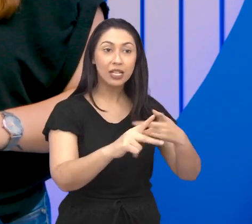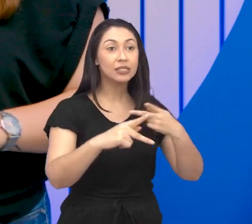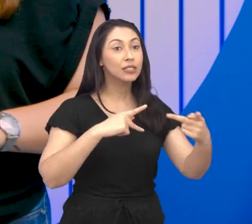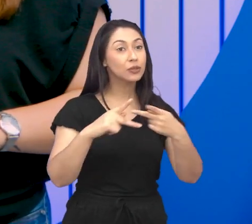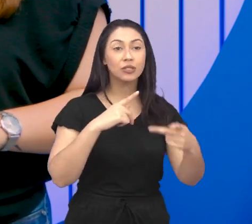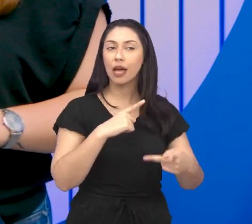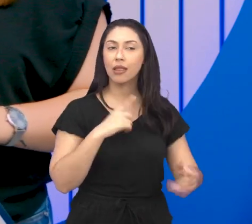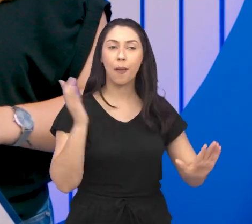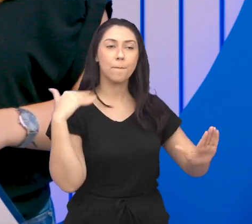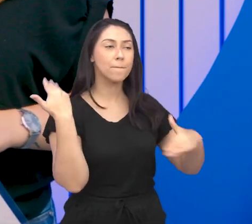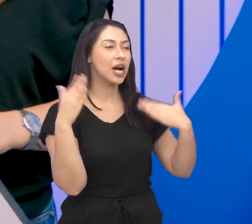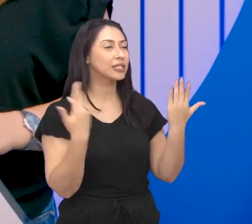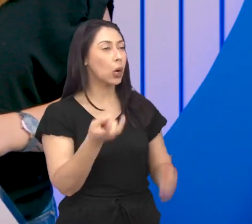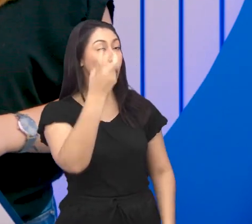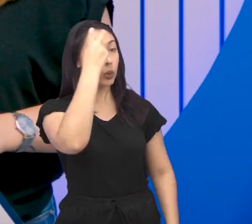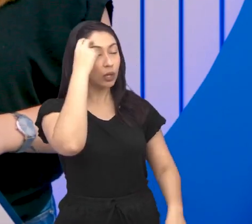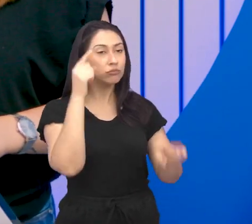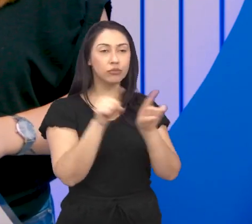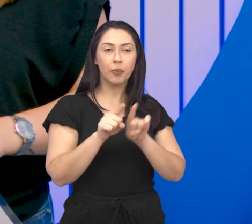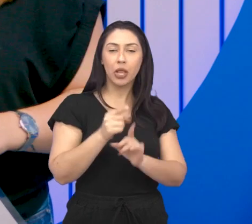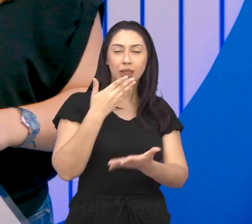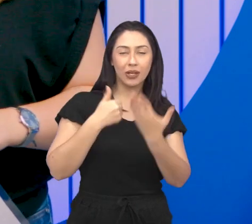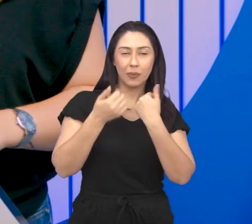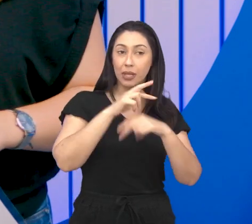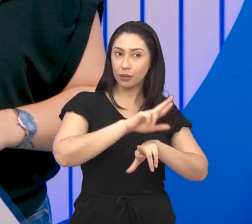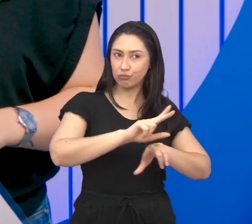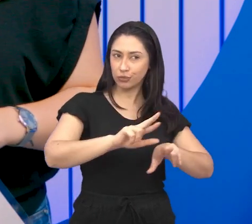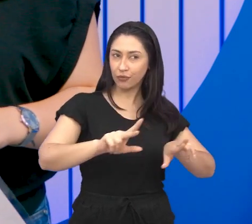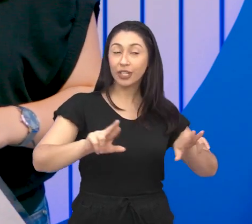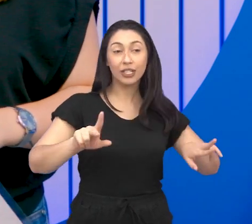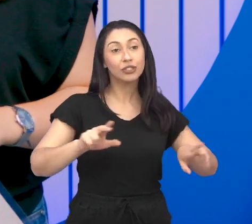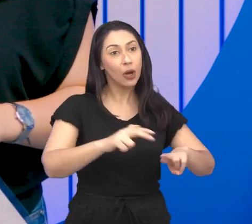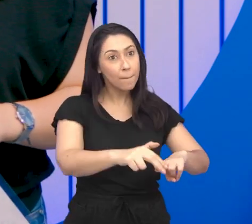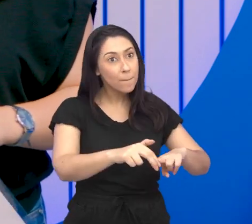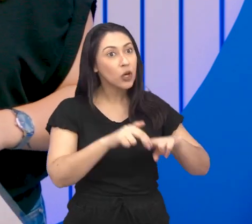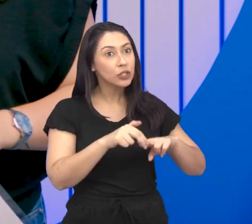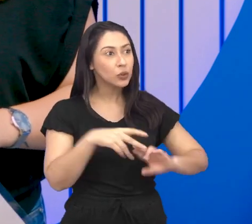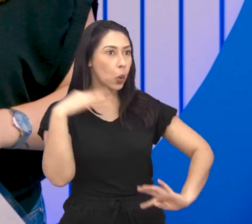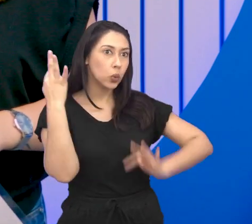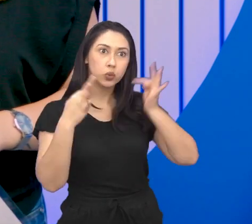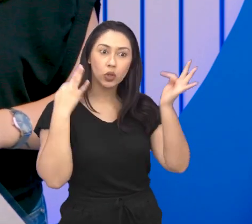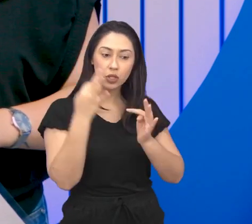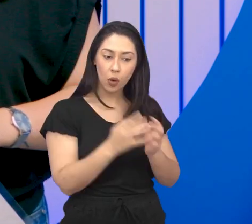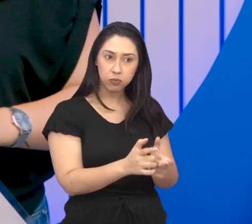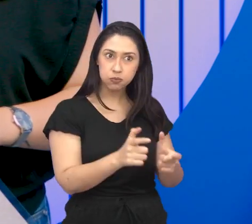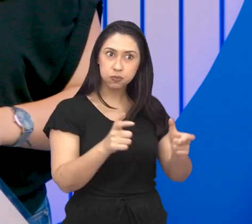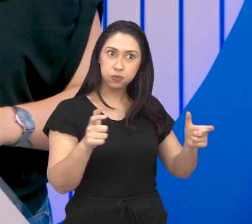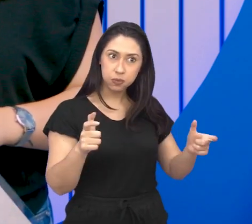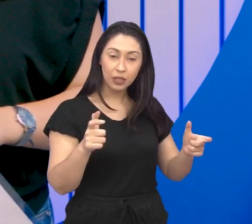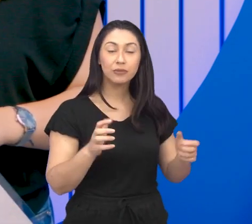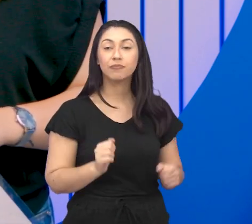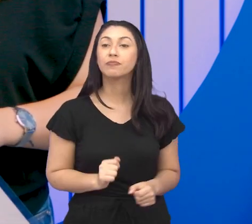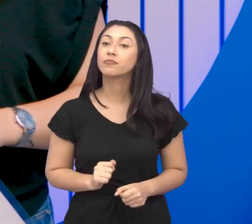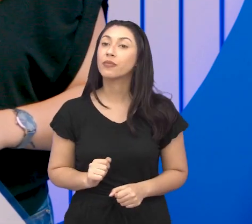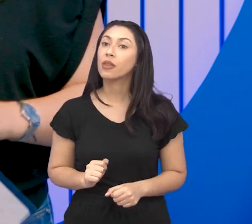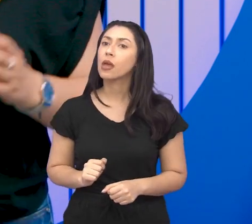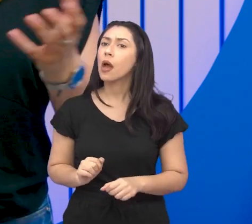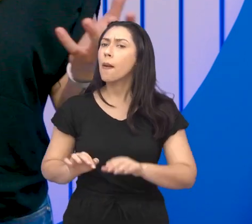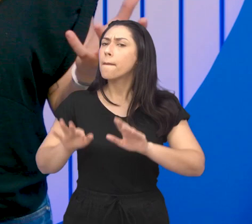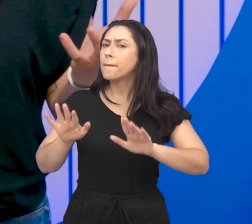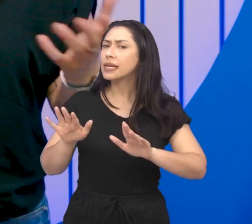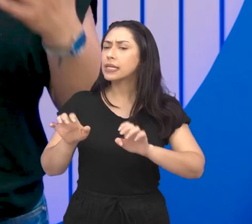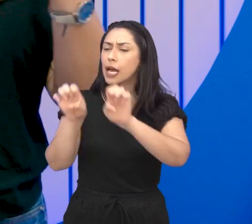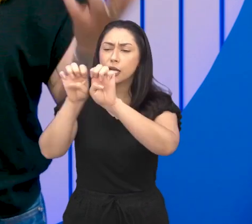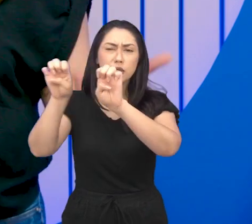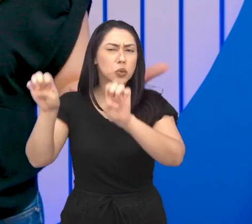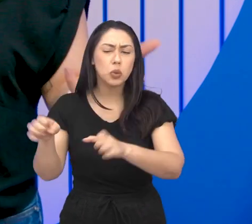oferece desde passeios culturais até uma gastronomia diversificada, o que fortalece a prática do turismo por aqui. E